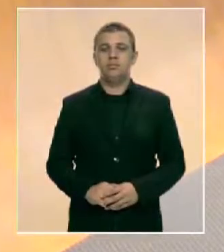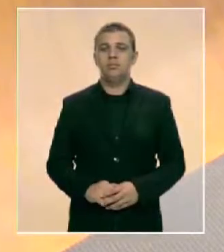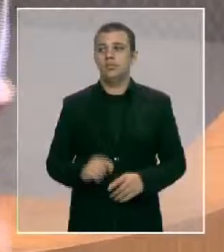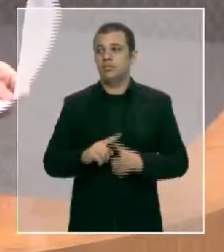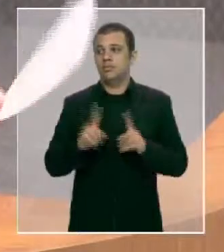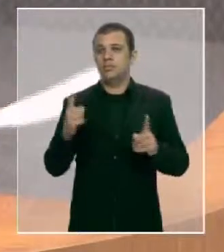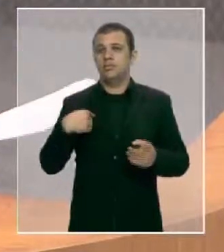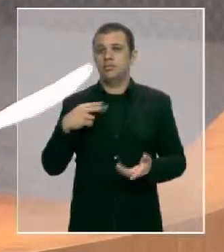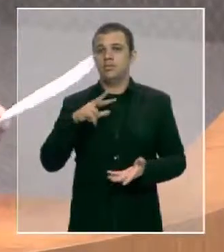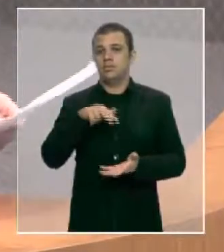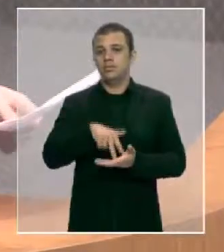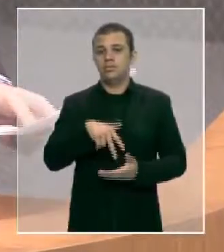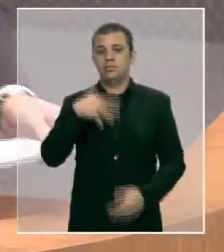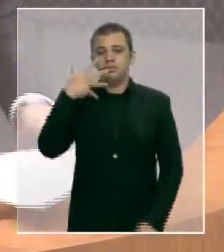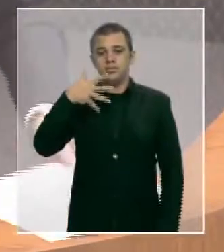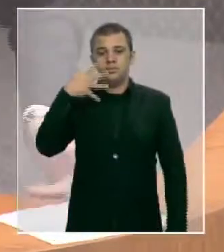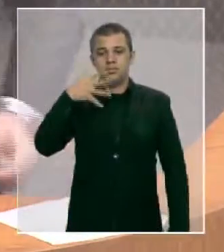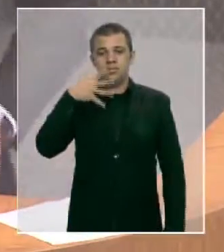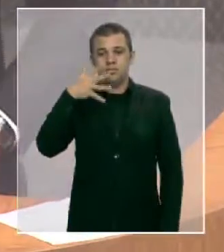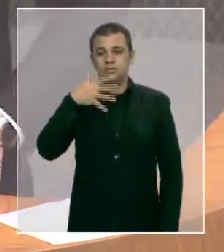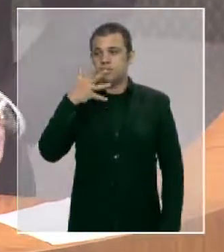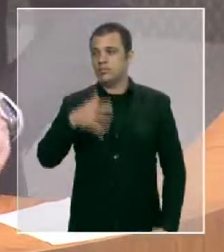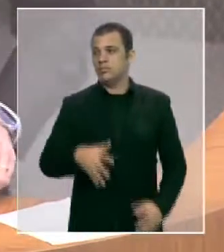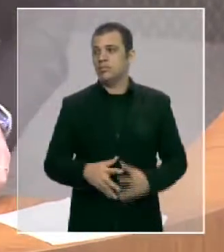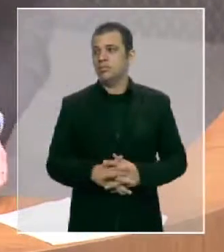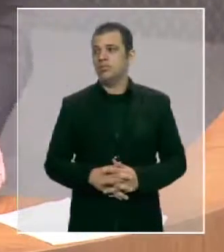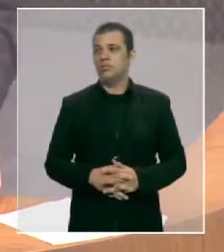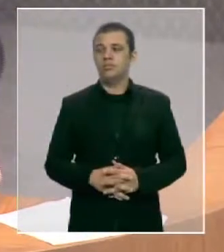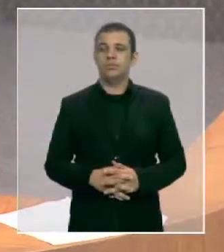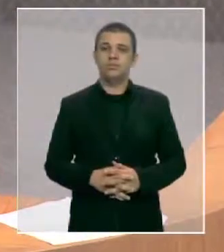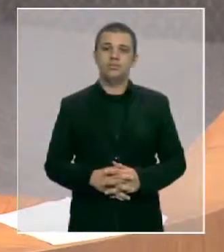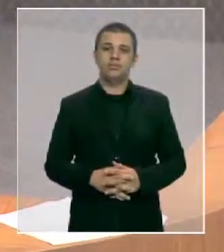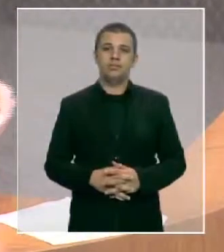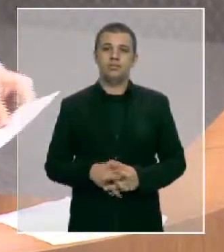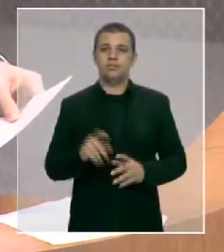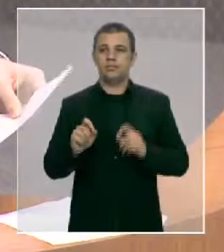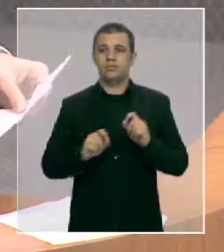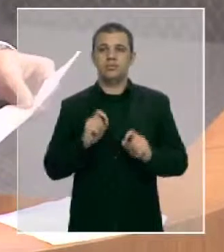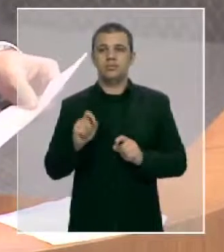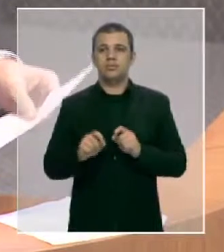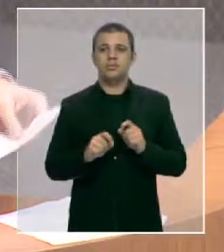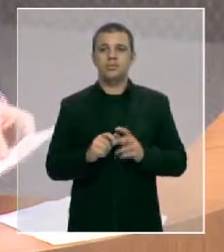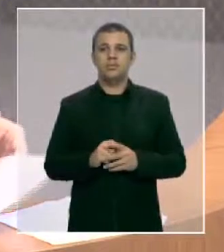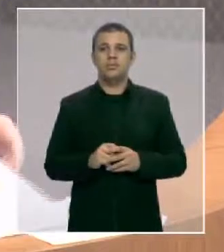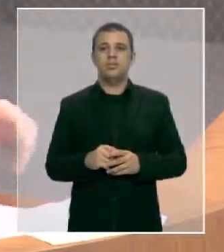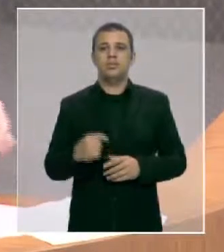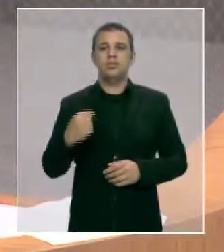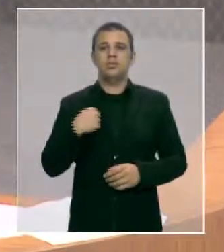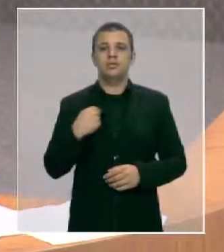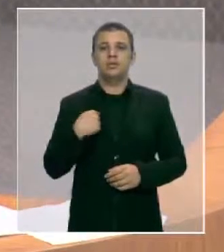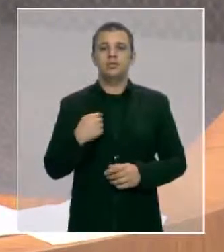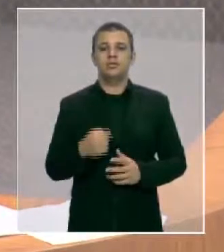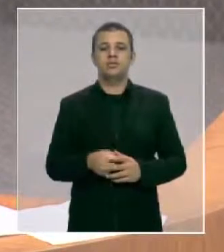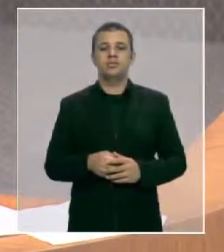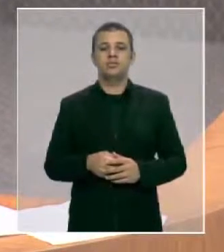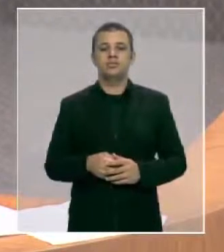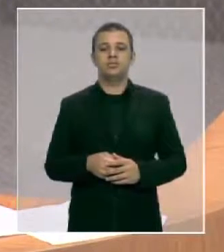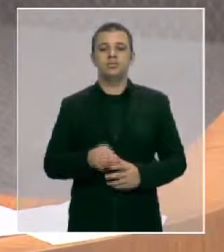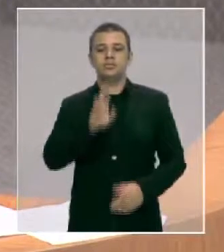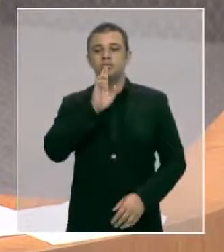hoje para rebater algumas questões ontem